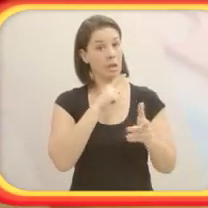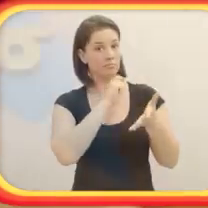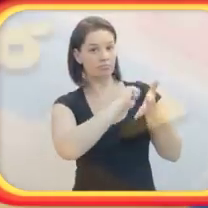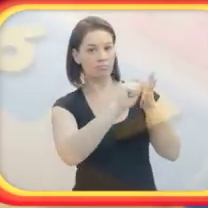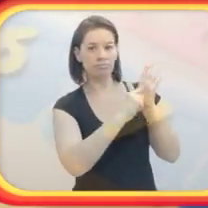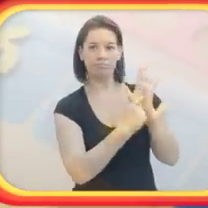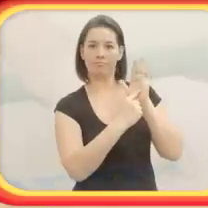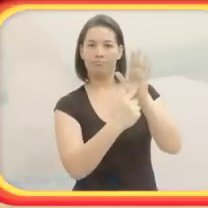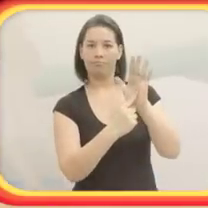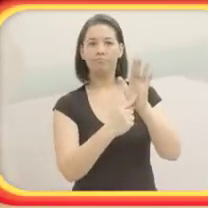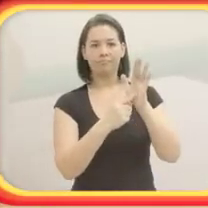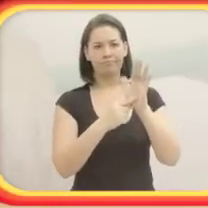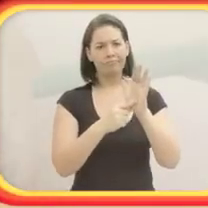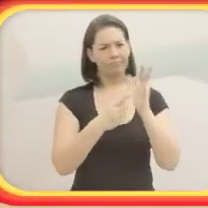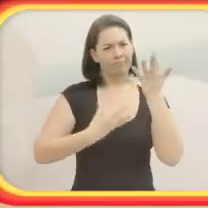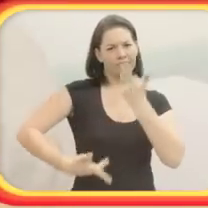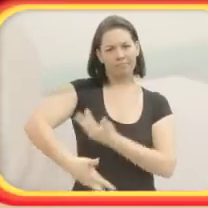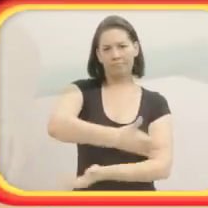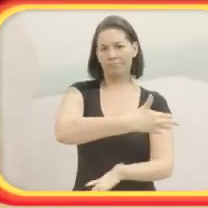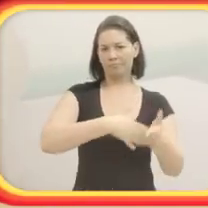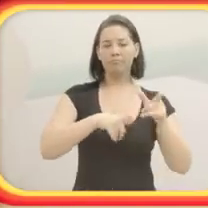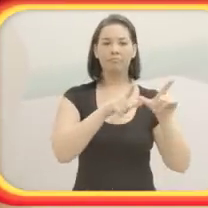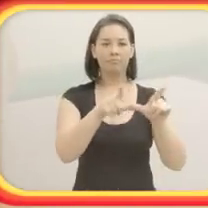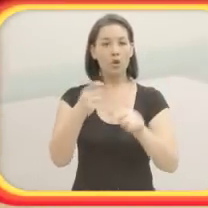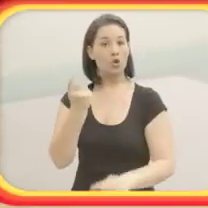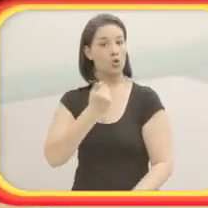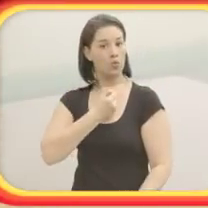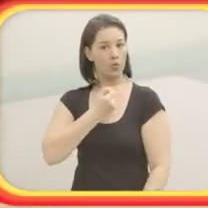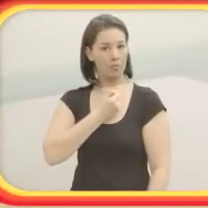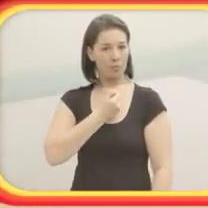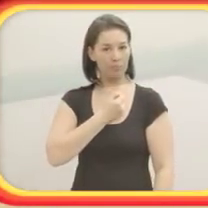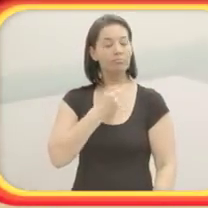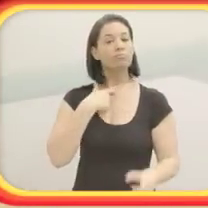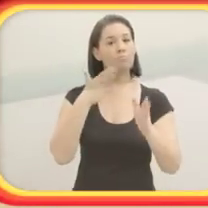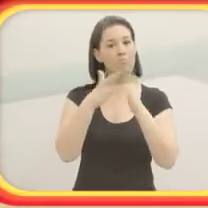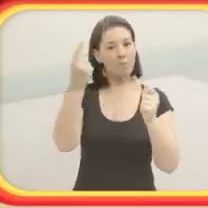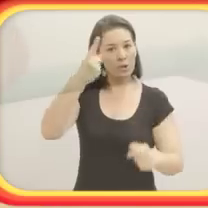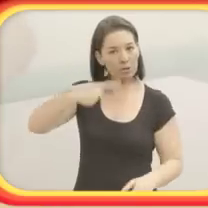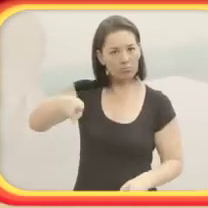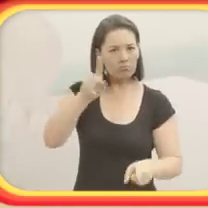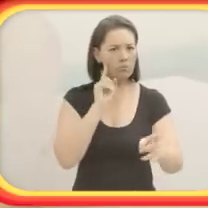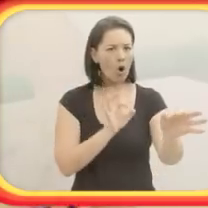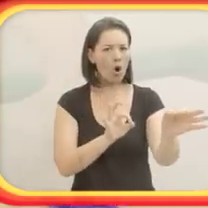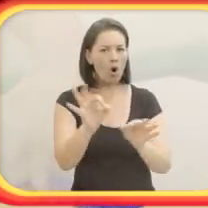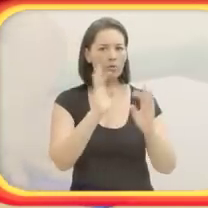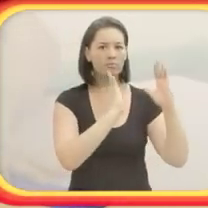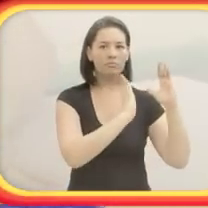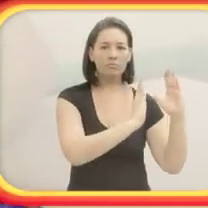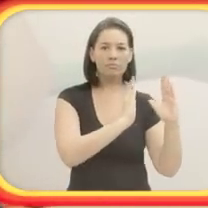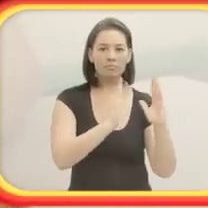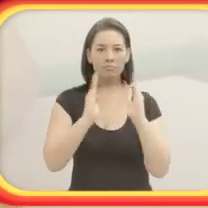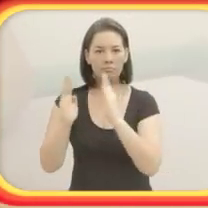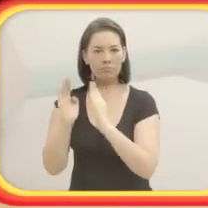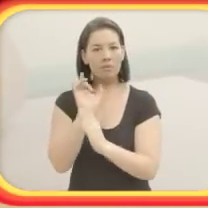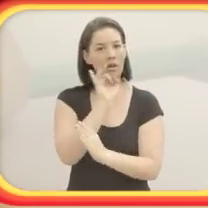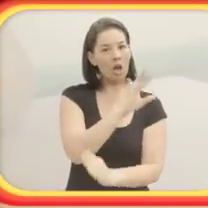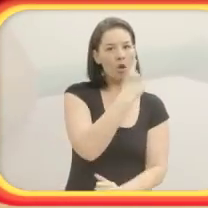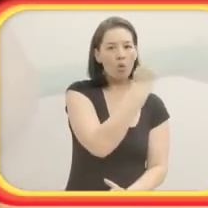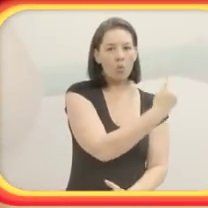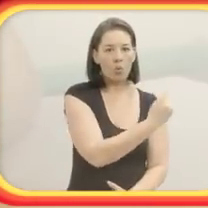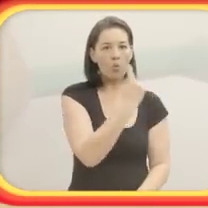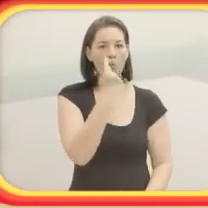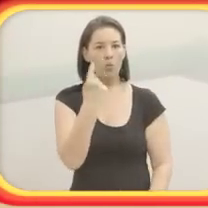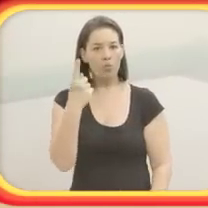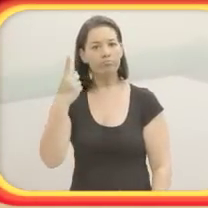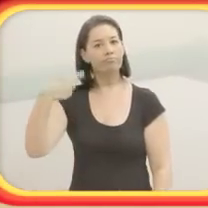E aí, numa outra atividade, eu recolhia os números escritos e deixava espalhado as peças do Numecom e